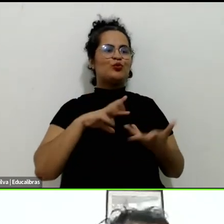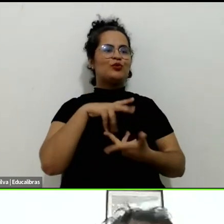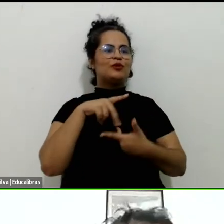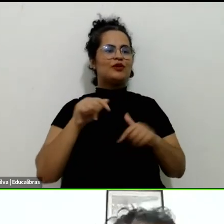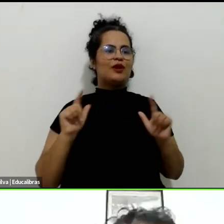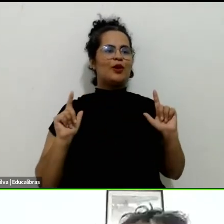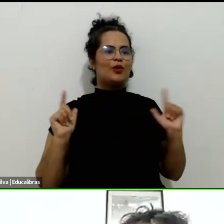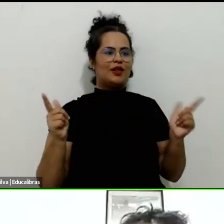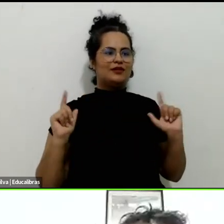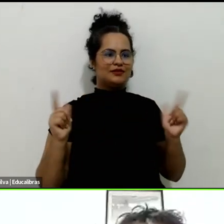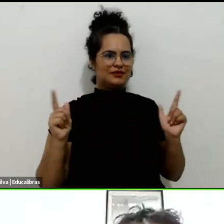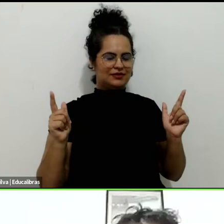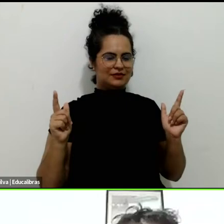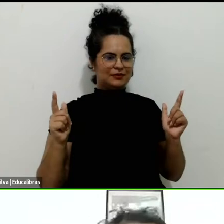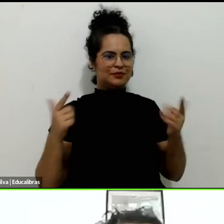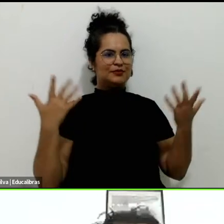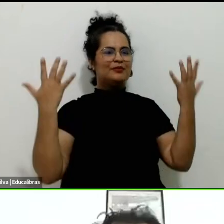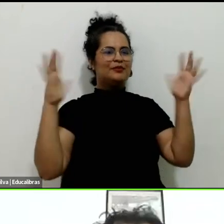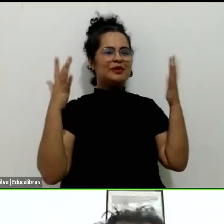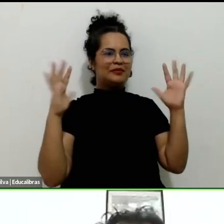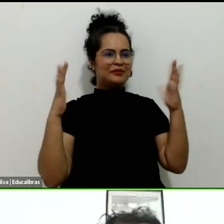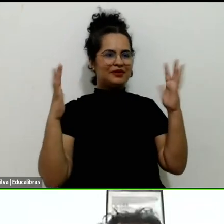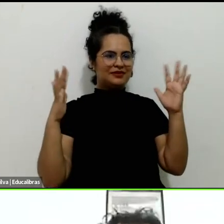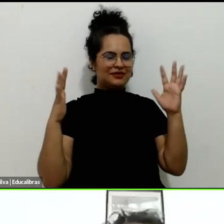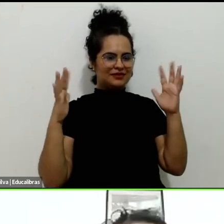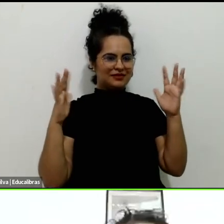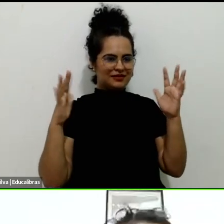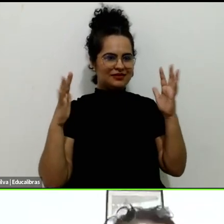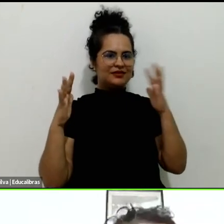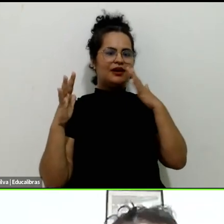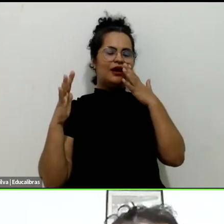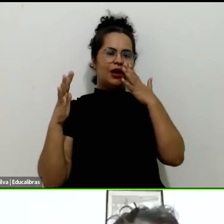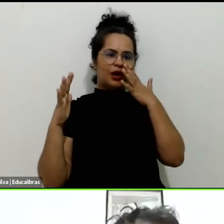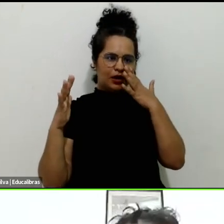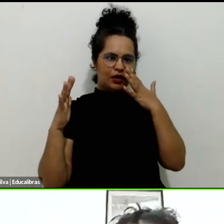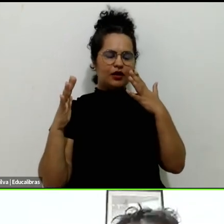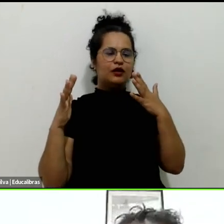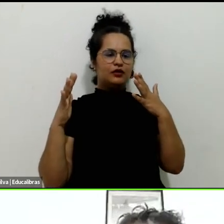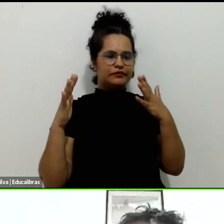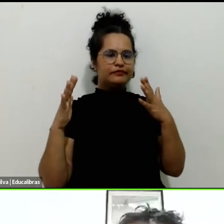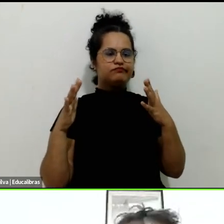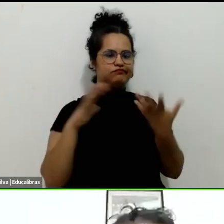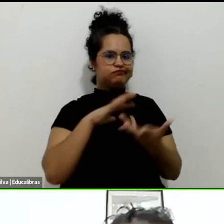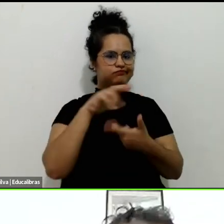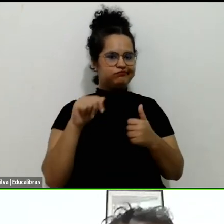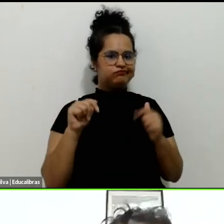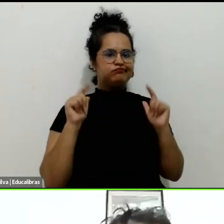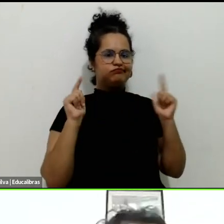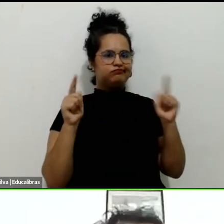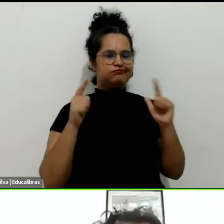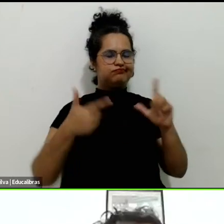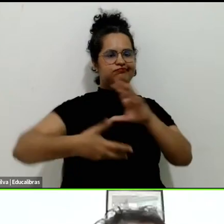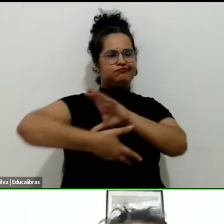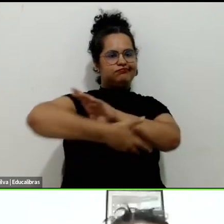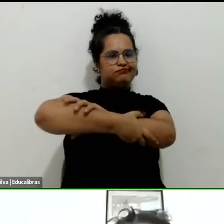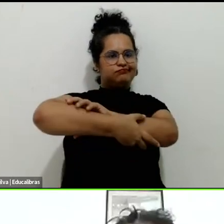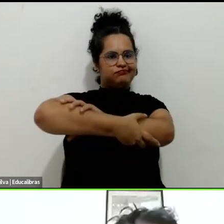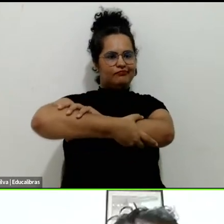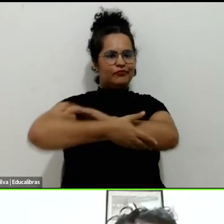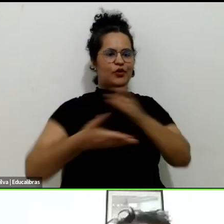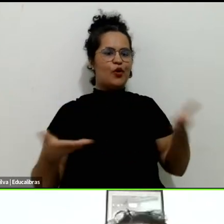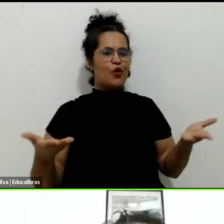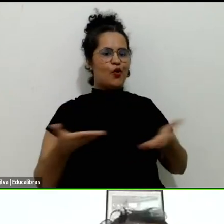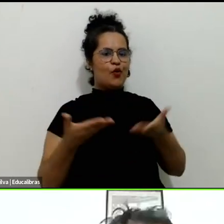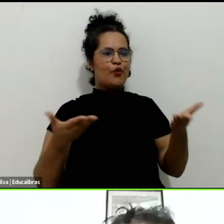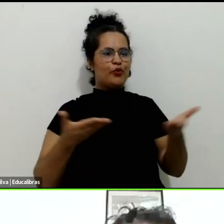atrás ano, a Organização Mundial do Ocio ha venido consolidando e que hoje ocupa uma quantidade de